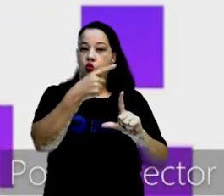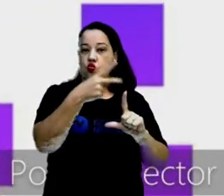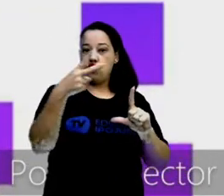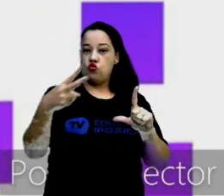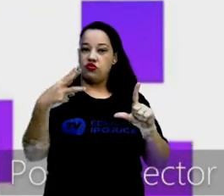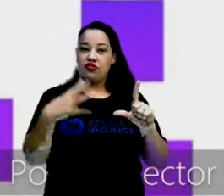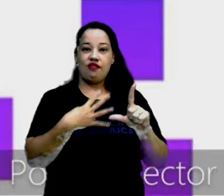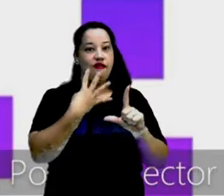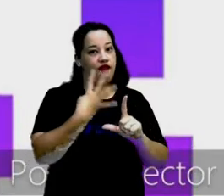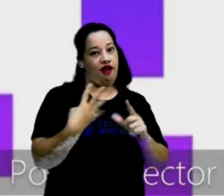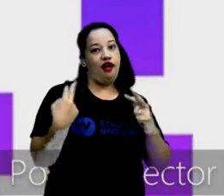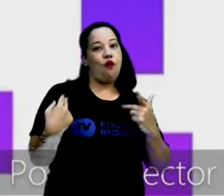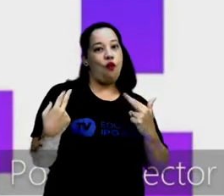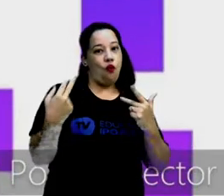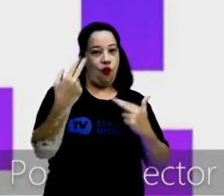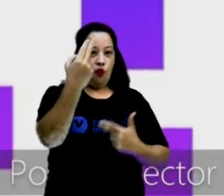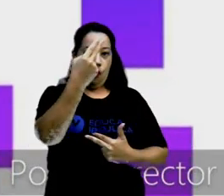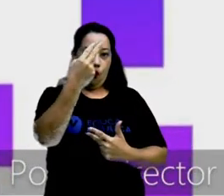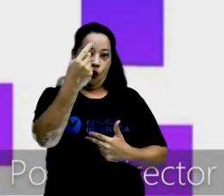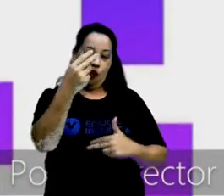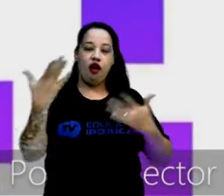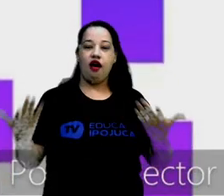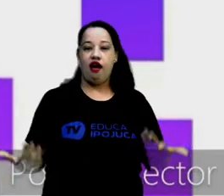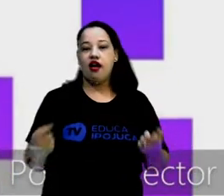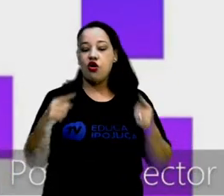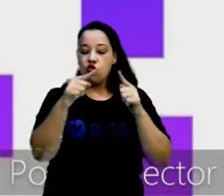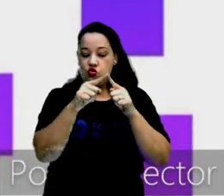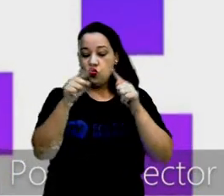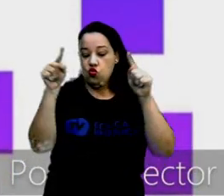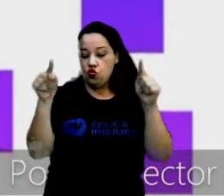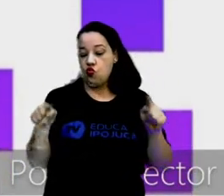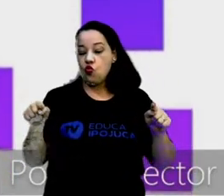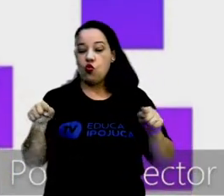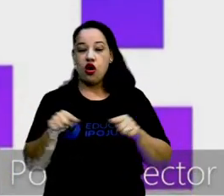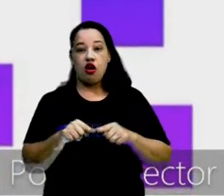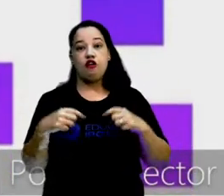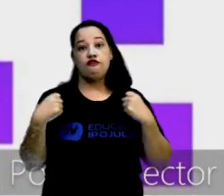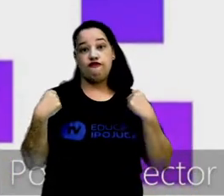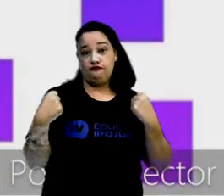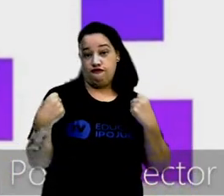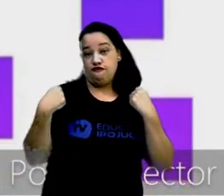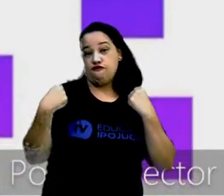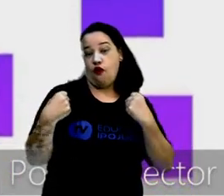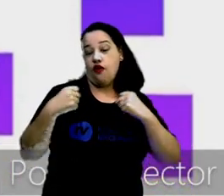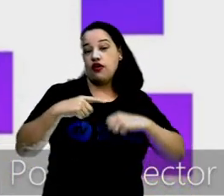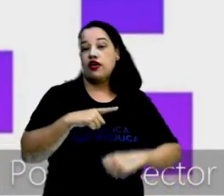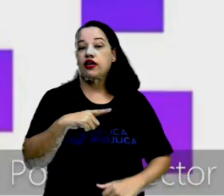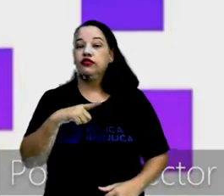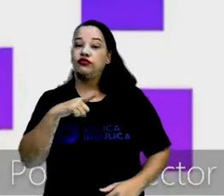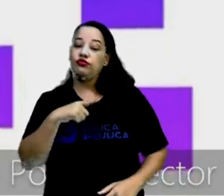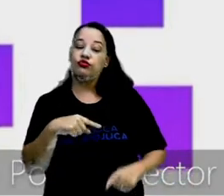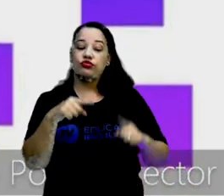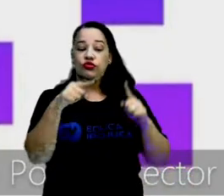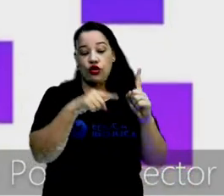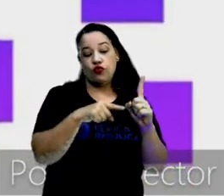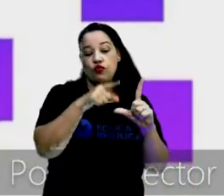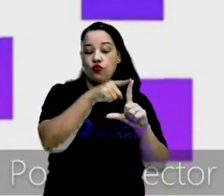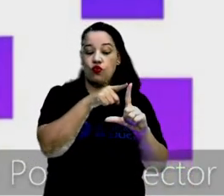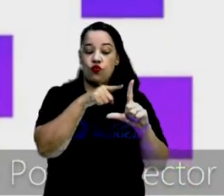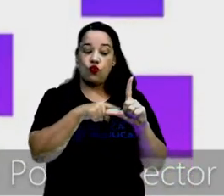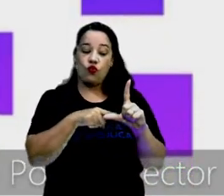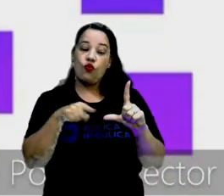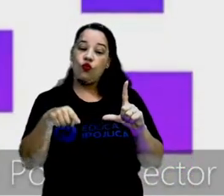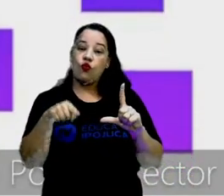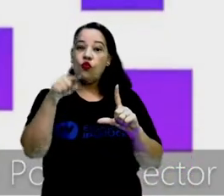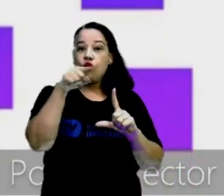iguais. Eu sou o quadrado, sou forte demais, tenho quatro lados e todos